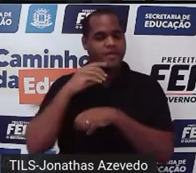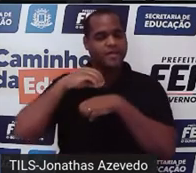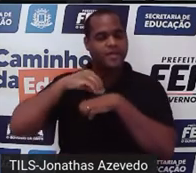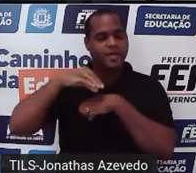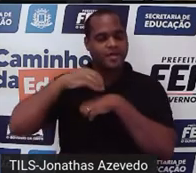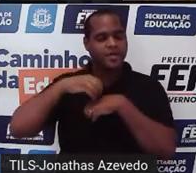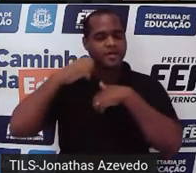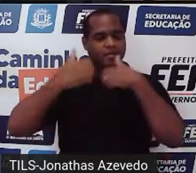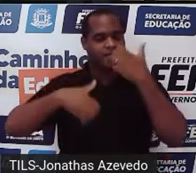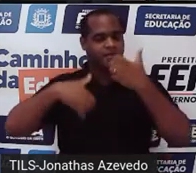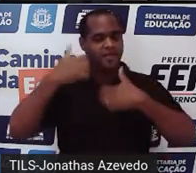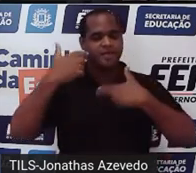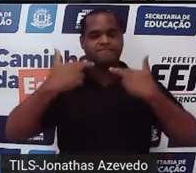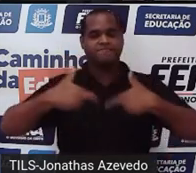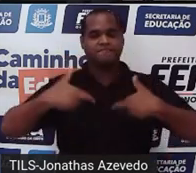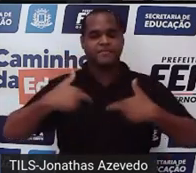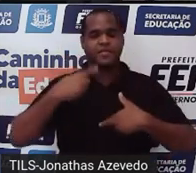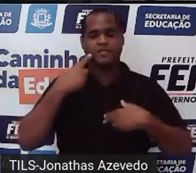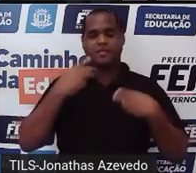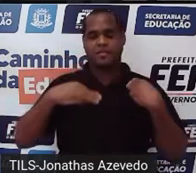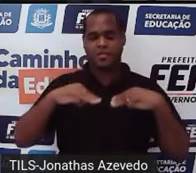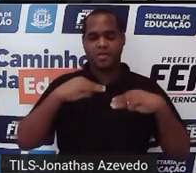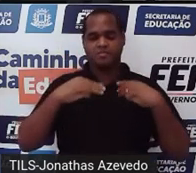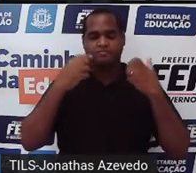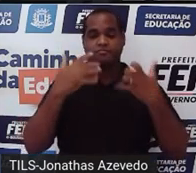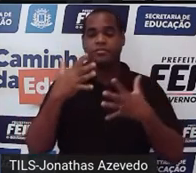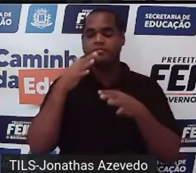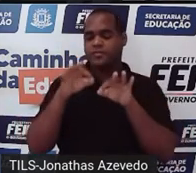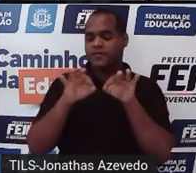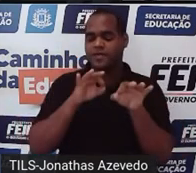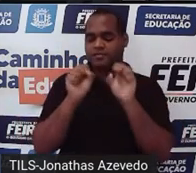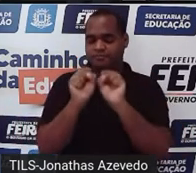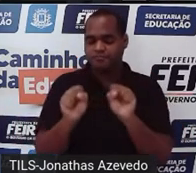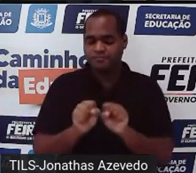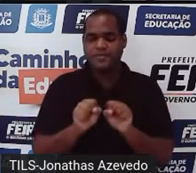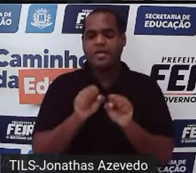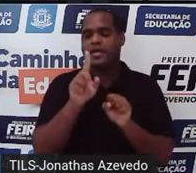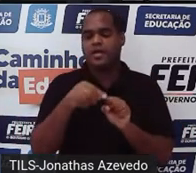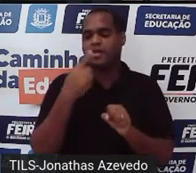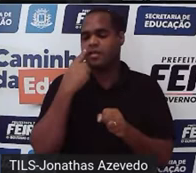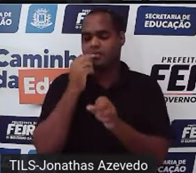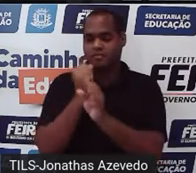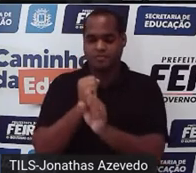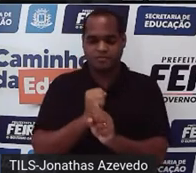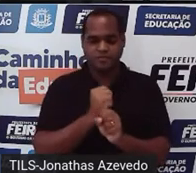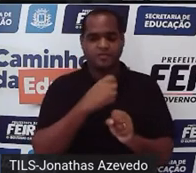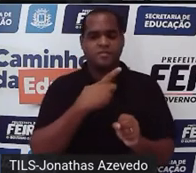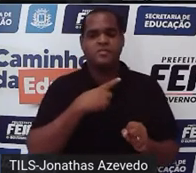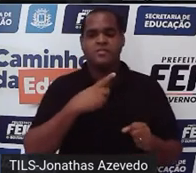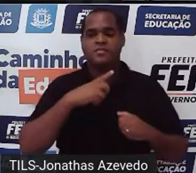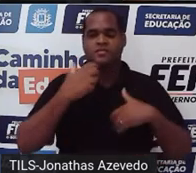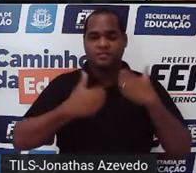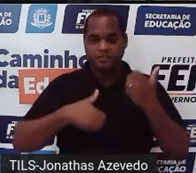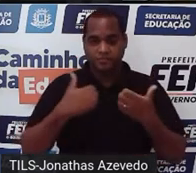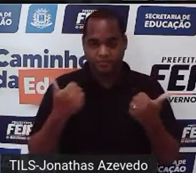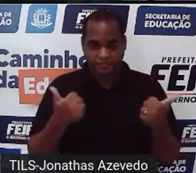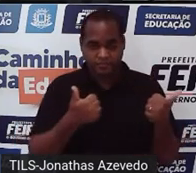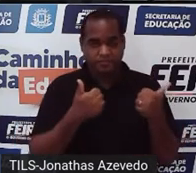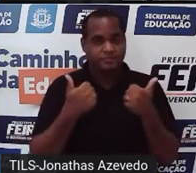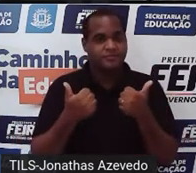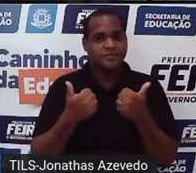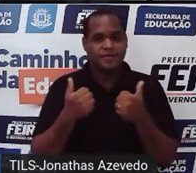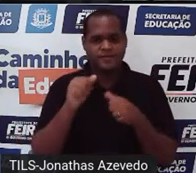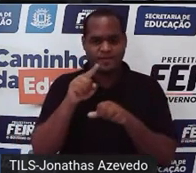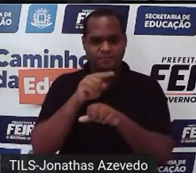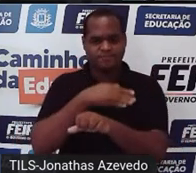forma de revisar esse métodozinho para resolver o sistema, que é o método da adição. Tá bom? Bom, até